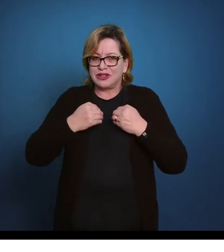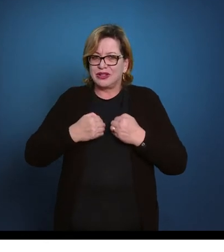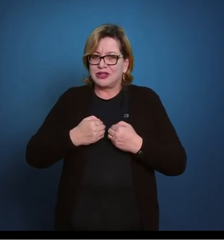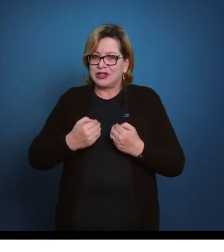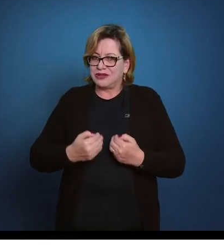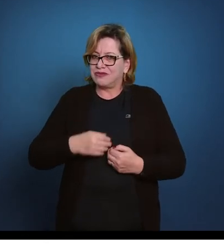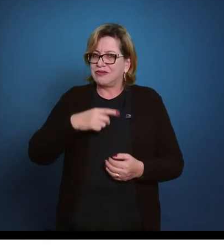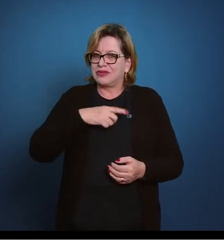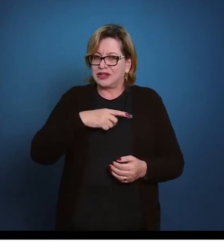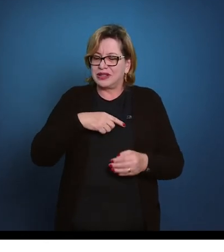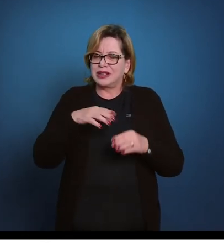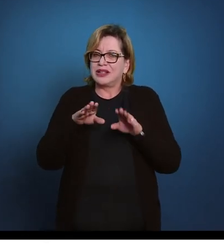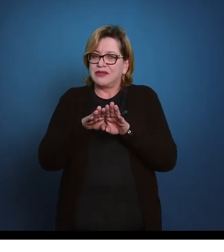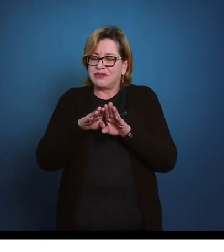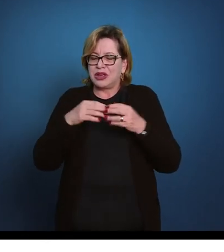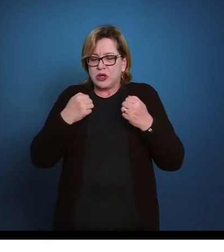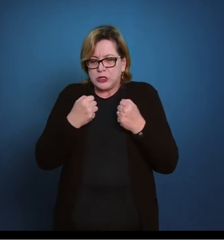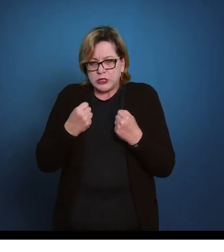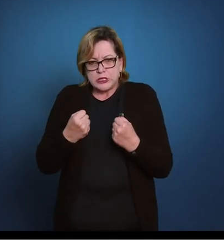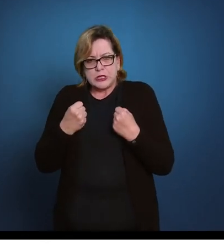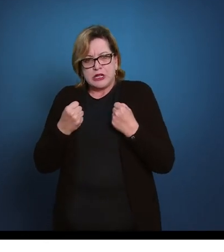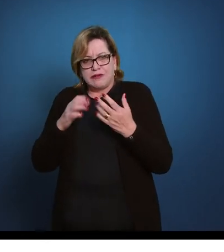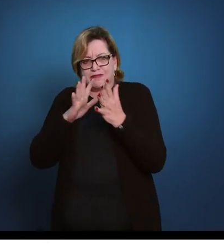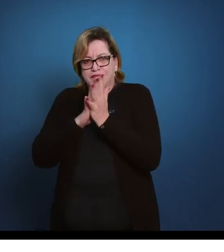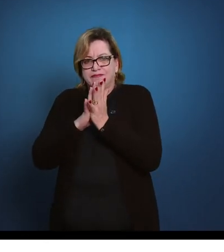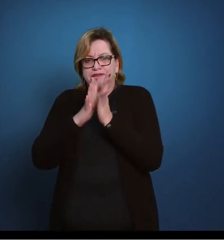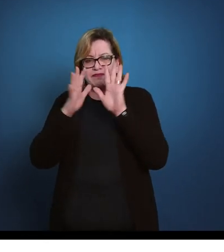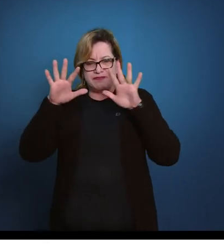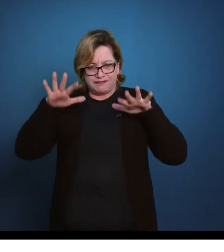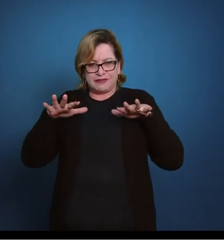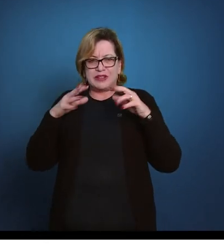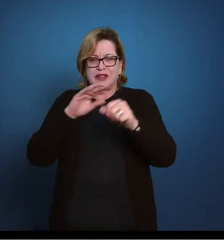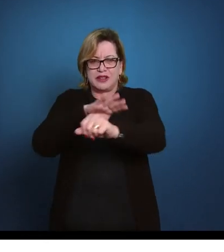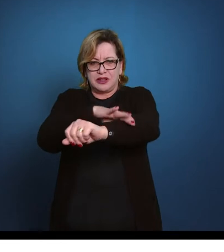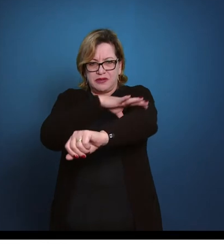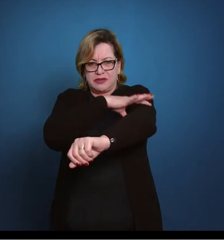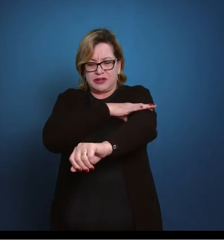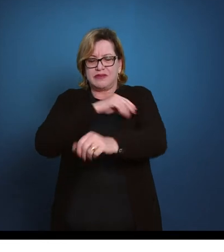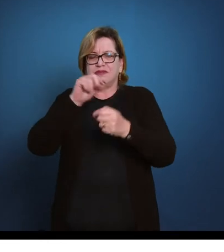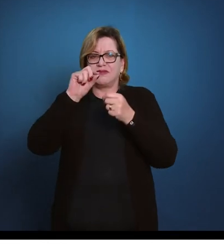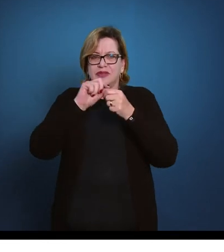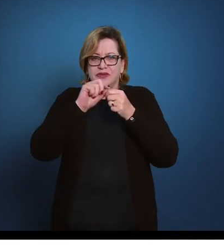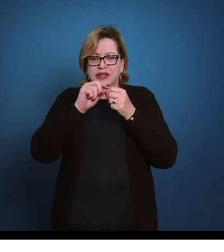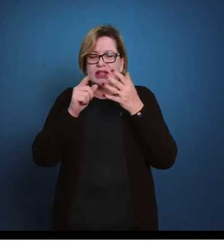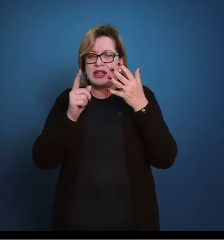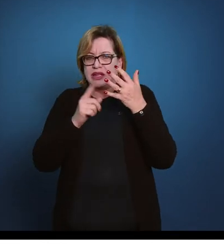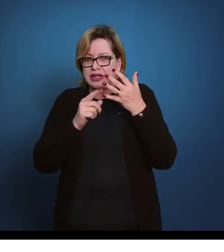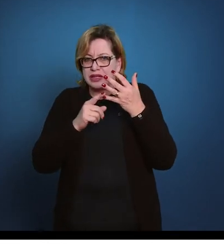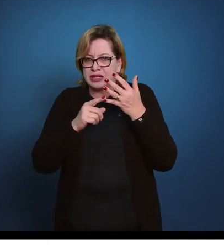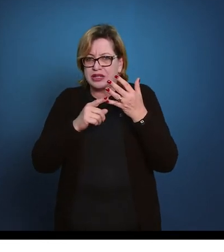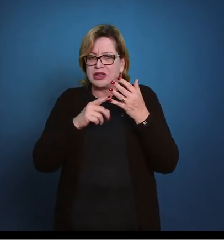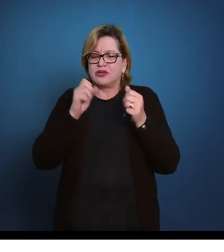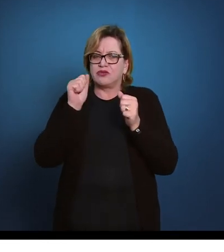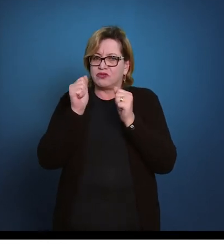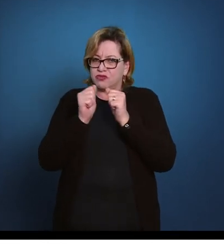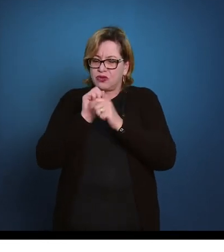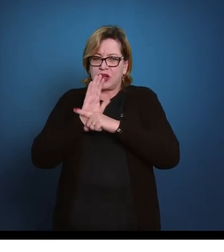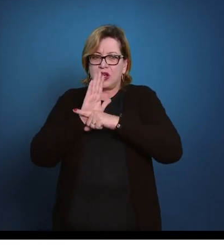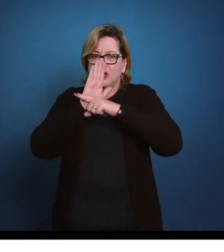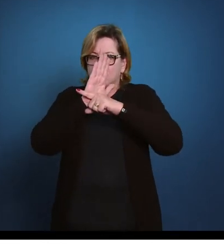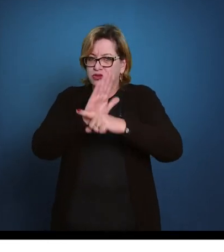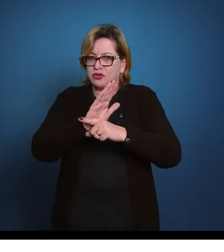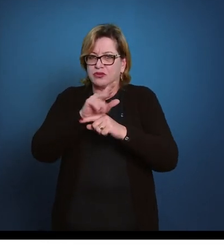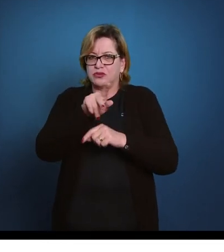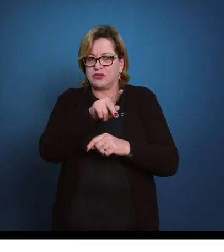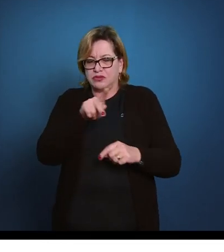conseguindo sustentar o peso do corpo nas mãos, nos braços, e realizar a reversão com o auxílio do